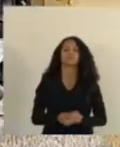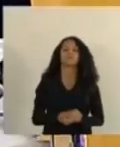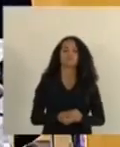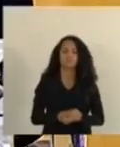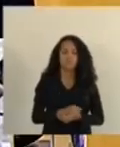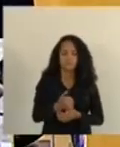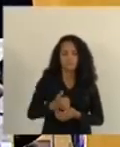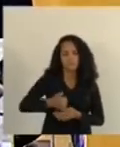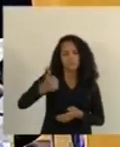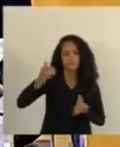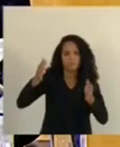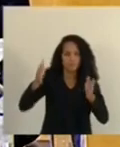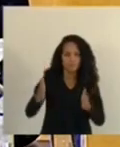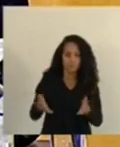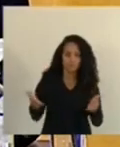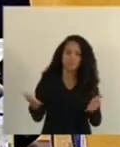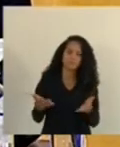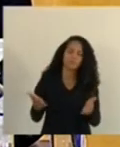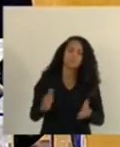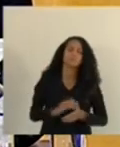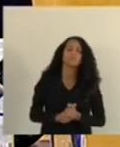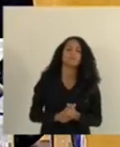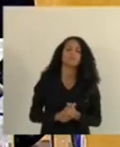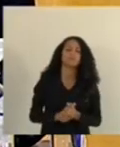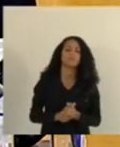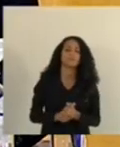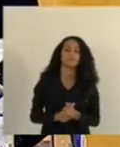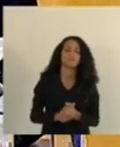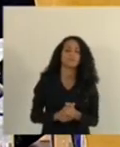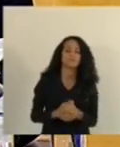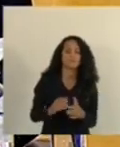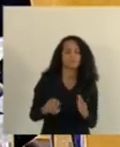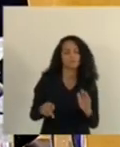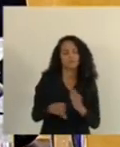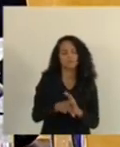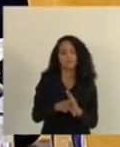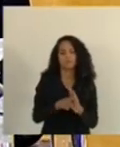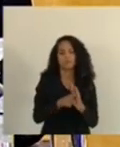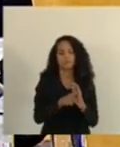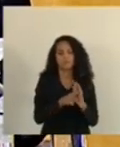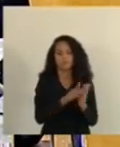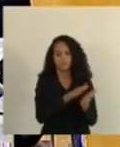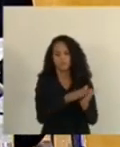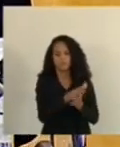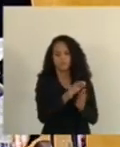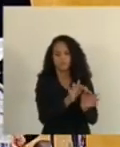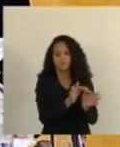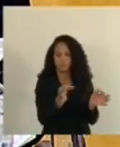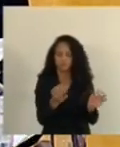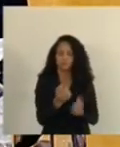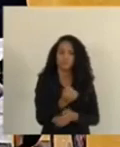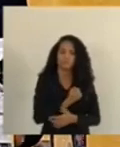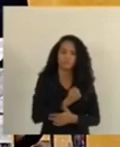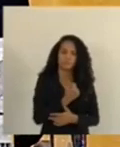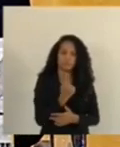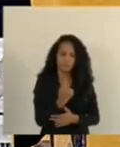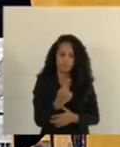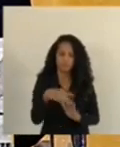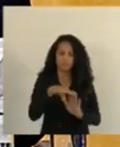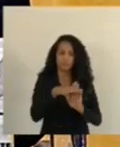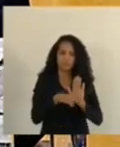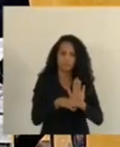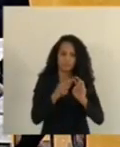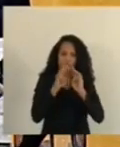Primeira parte do expediente, que nesse caso é sujeito para simples despacho, na verdade. Corrigindo. Item 1 da pauta, mensagem